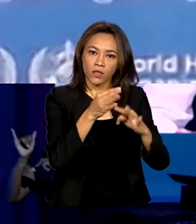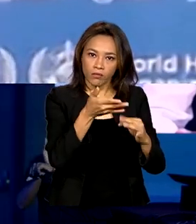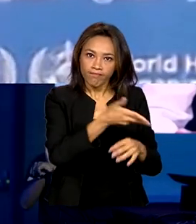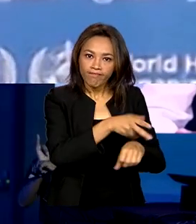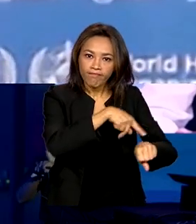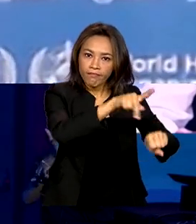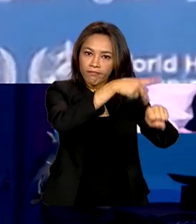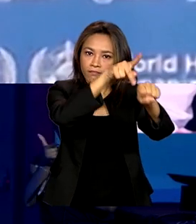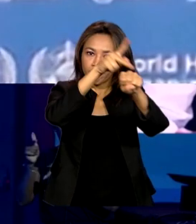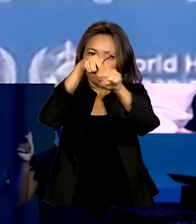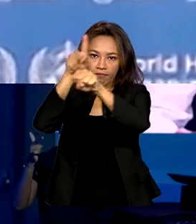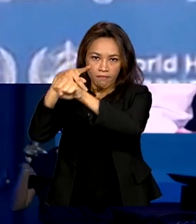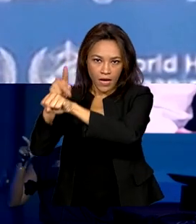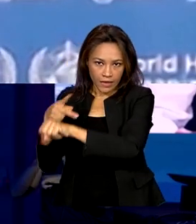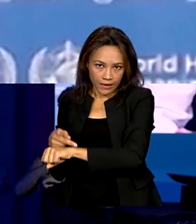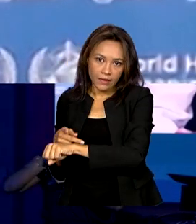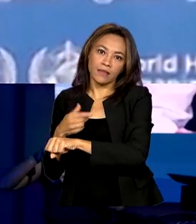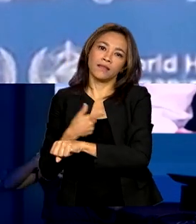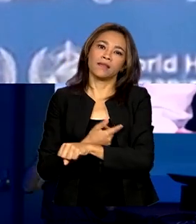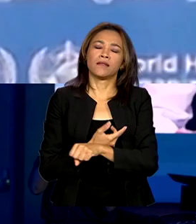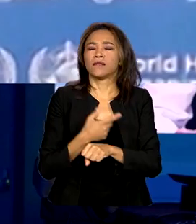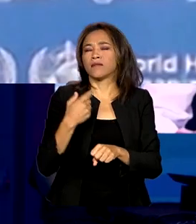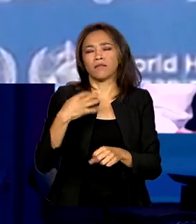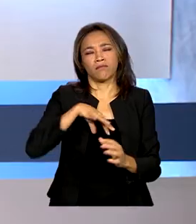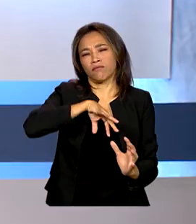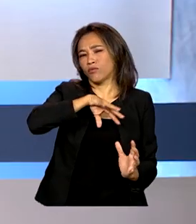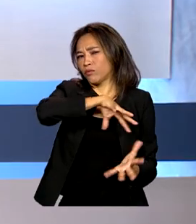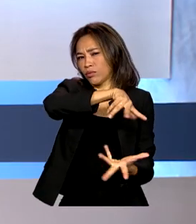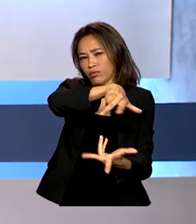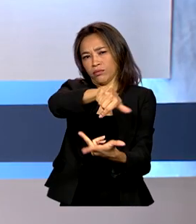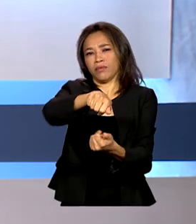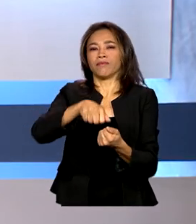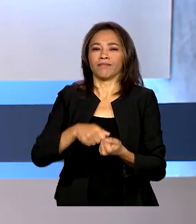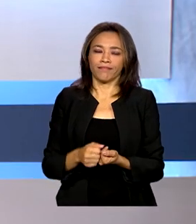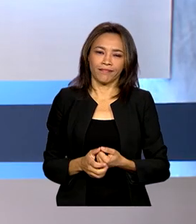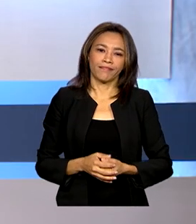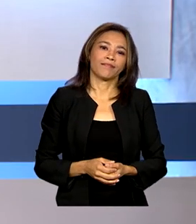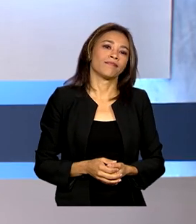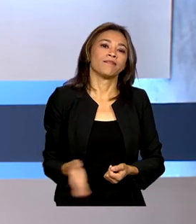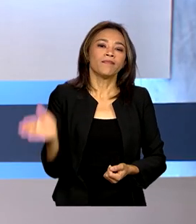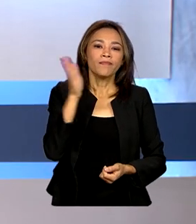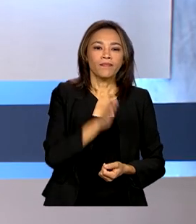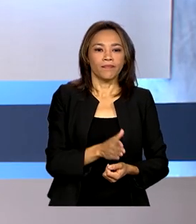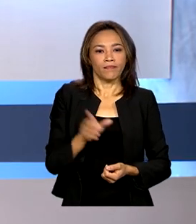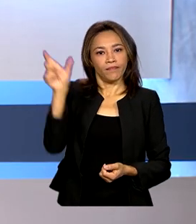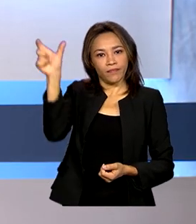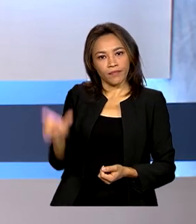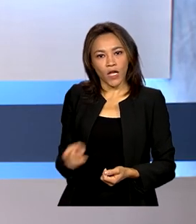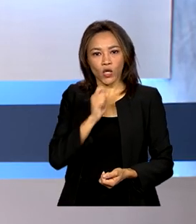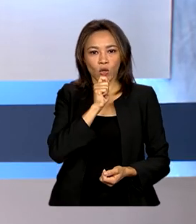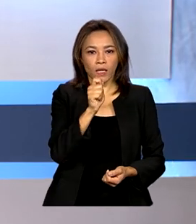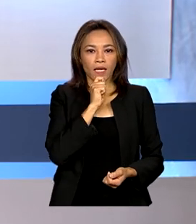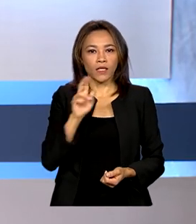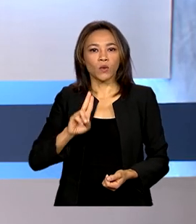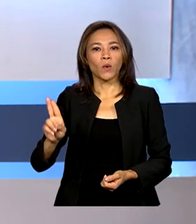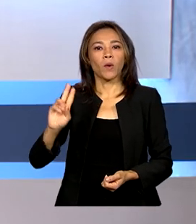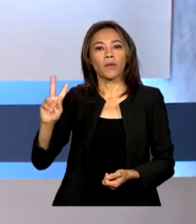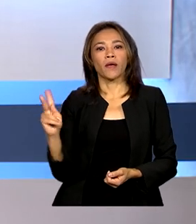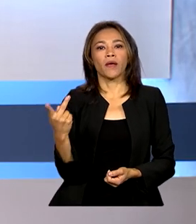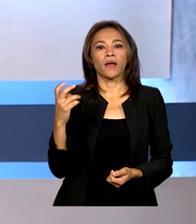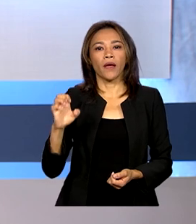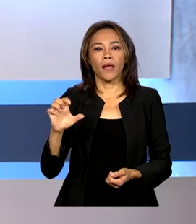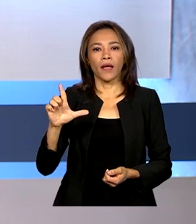recebedores em várias partes do mundo. O jornalista Hélio Doyle foi